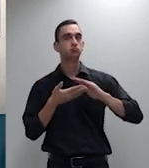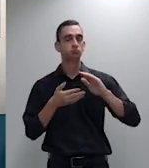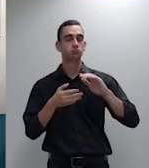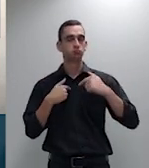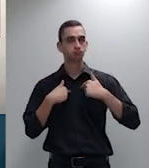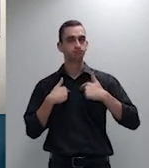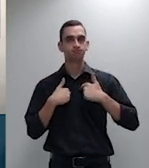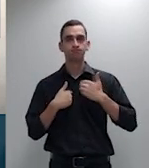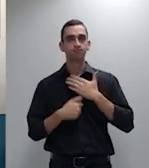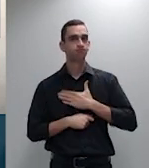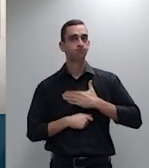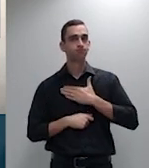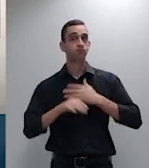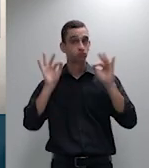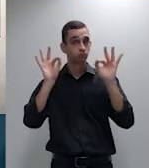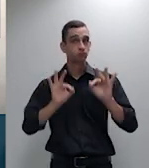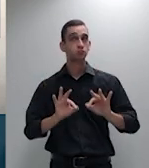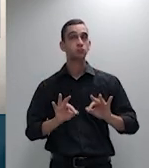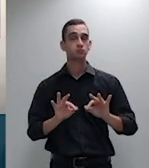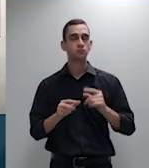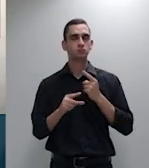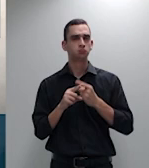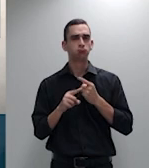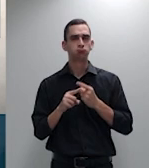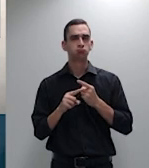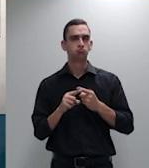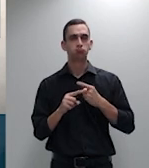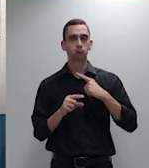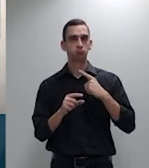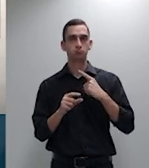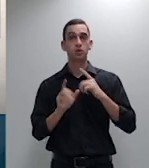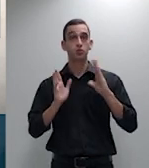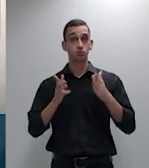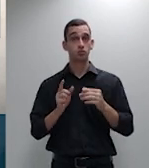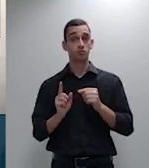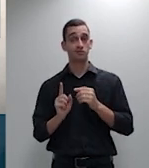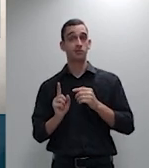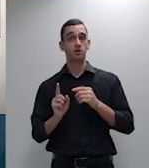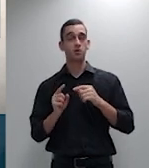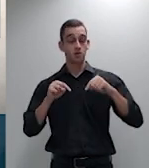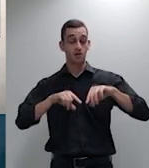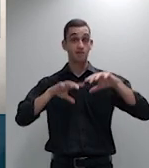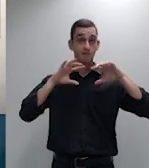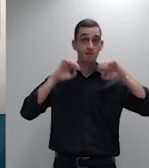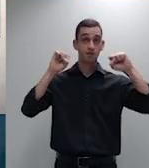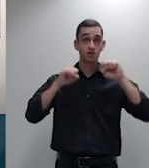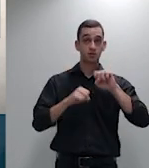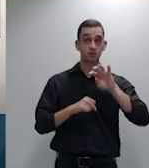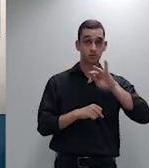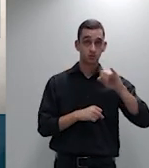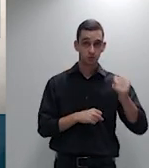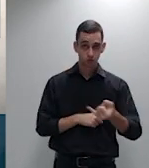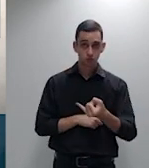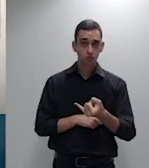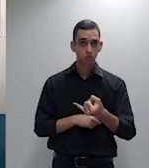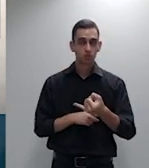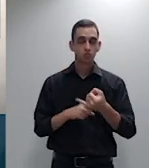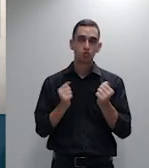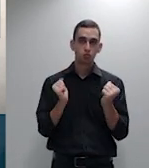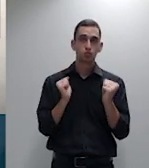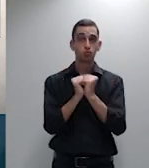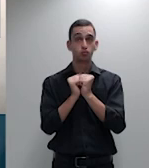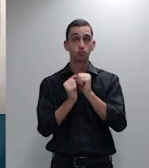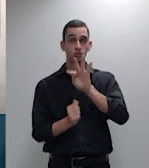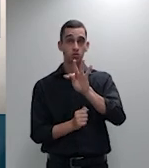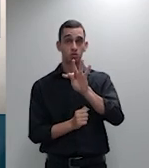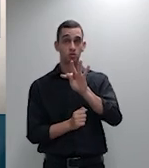que a representação do STJ junto ao Tribunal Superior Eleitoral